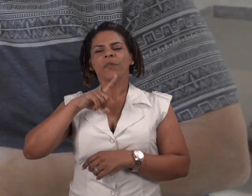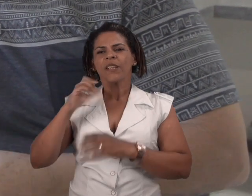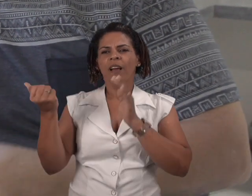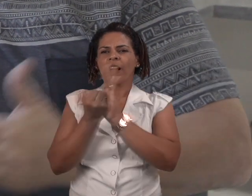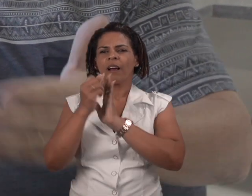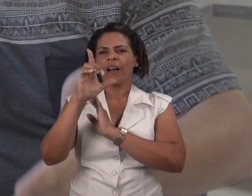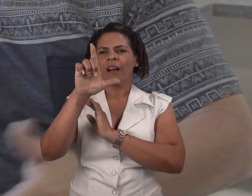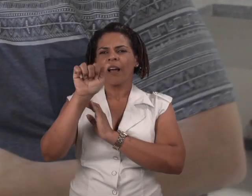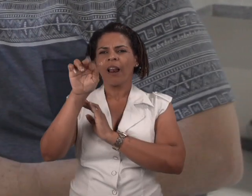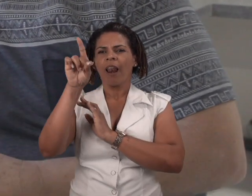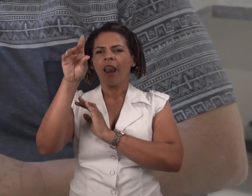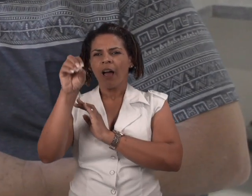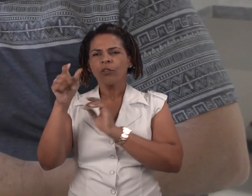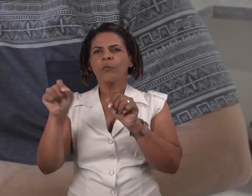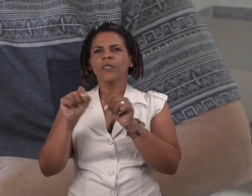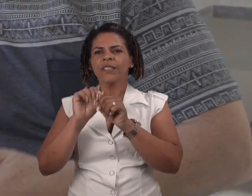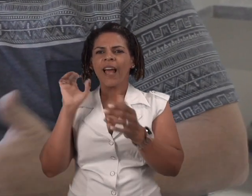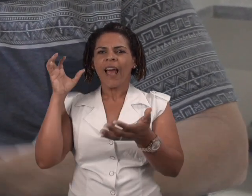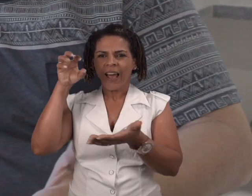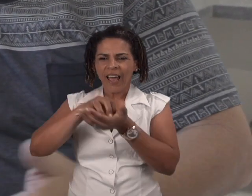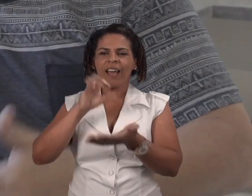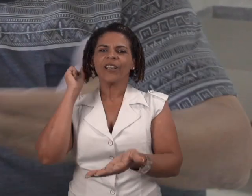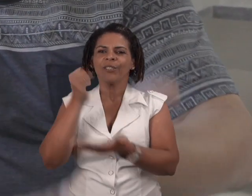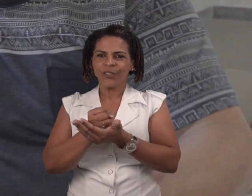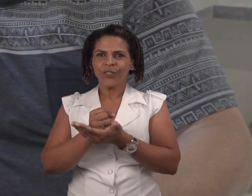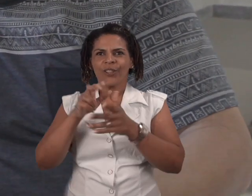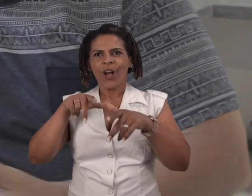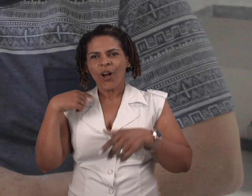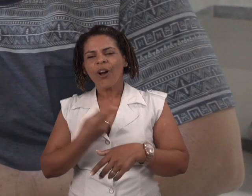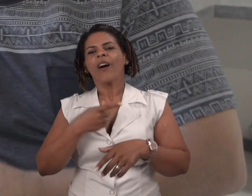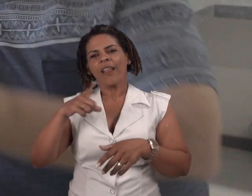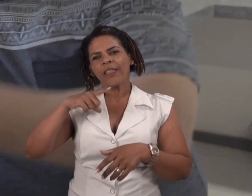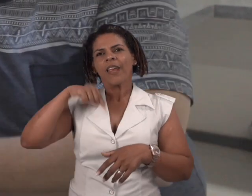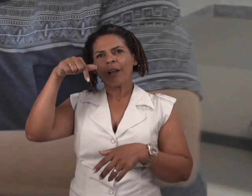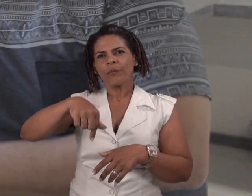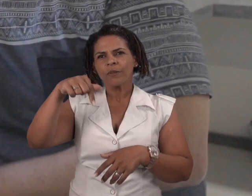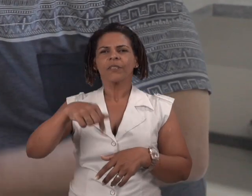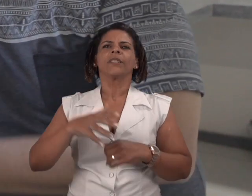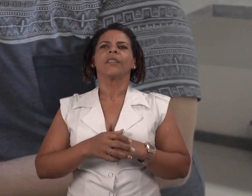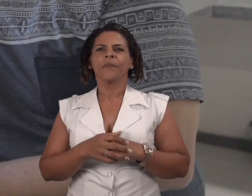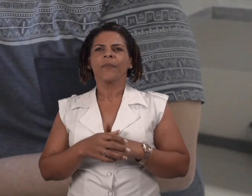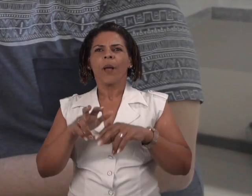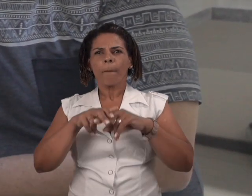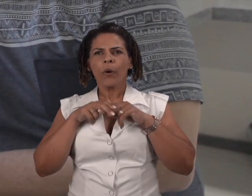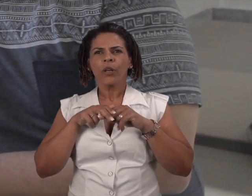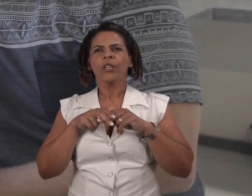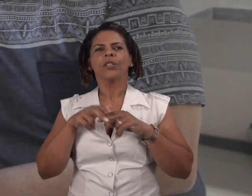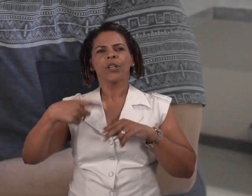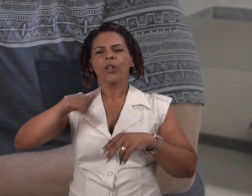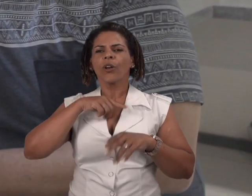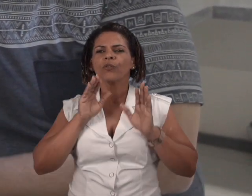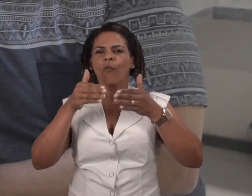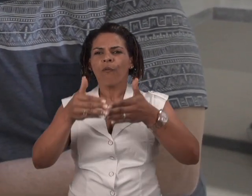laudo oficial, há necessidade de que esse laboratório seja registrado e acompanhado pelo Ministério da Agricultura. Semelhante a esse de